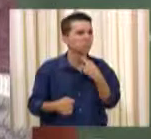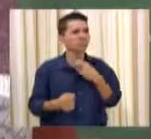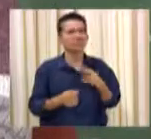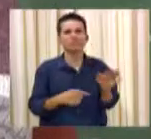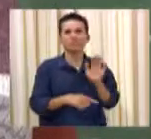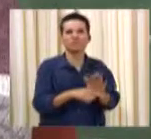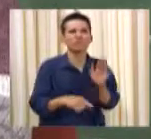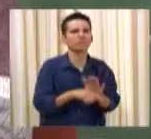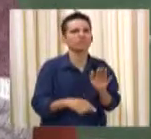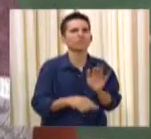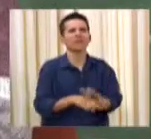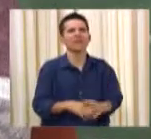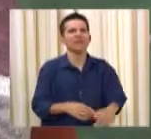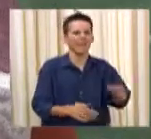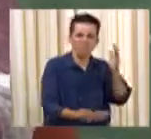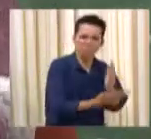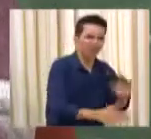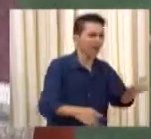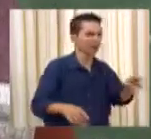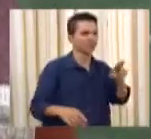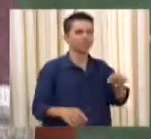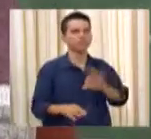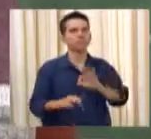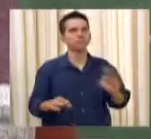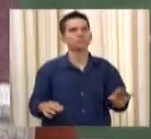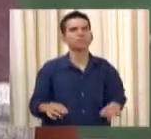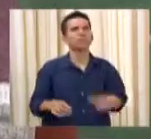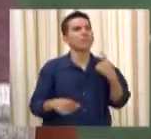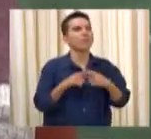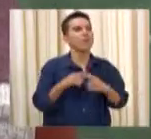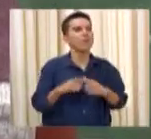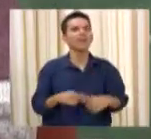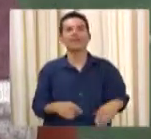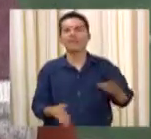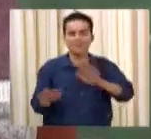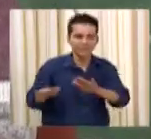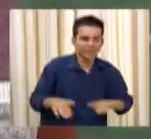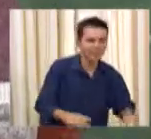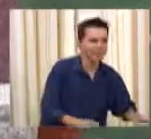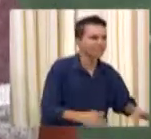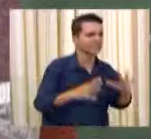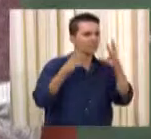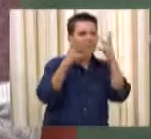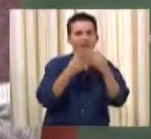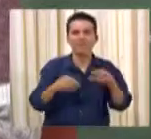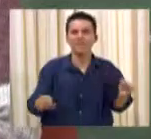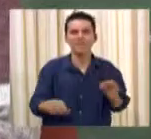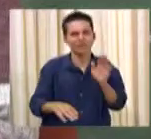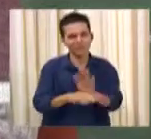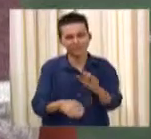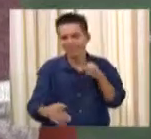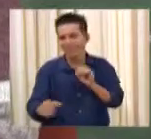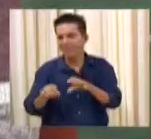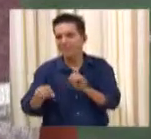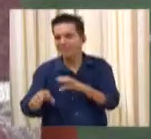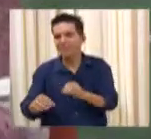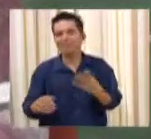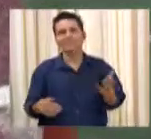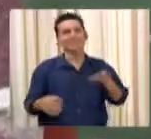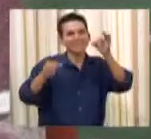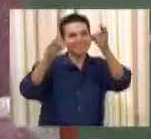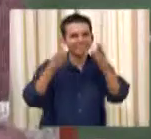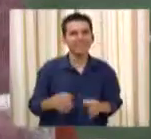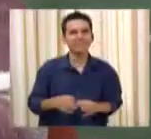quando é criança, a resposta é maravilhosa. Os meninos alfabetizam na época certa. Eles têm uma audição muito próxima